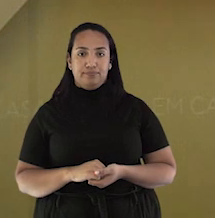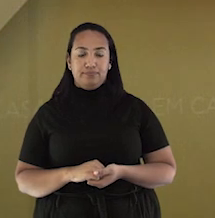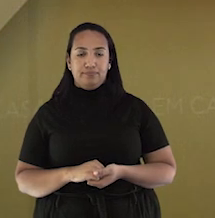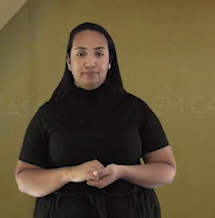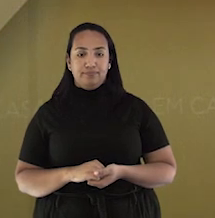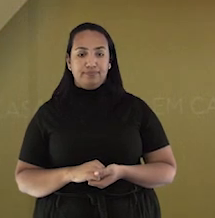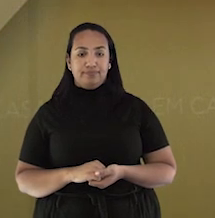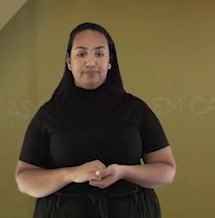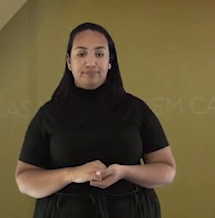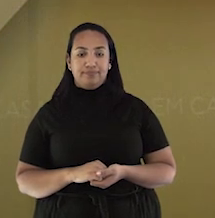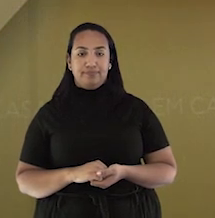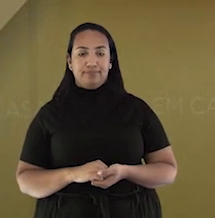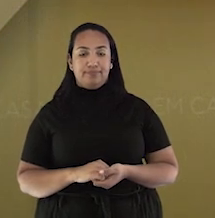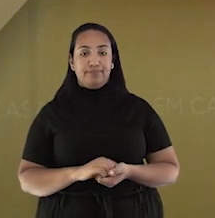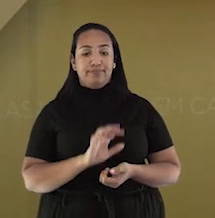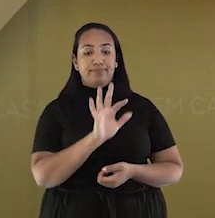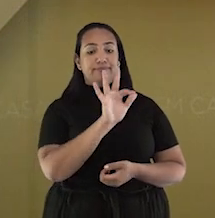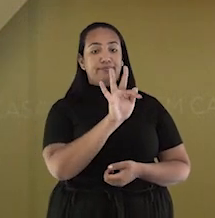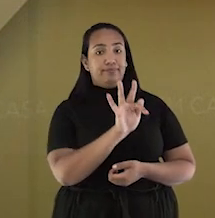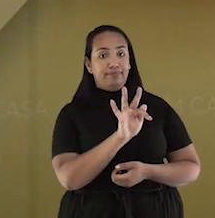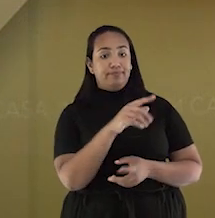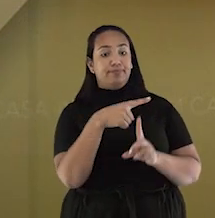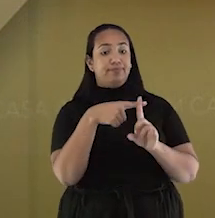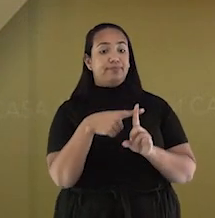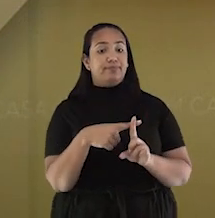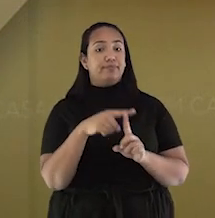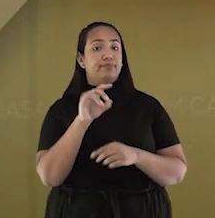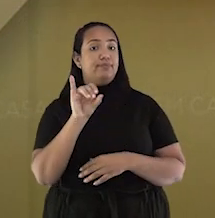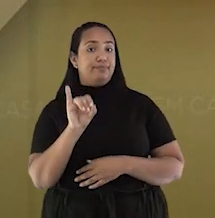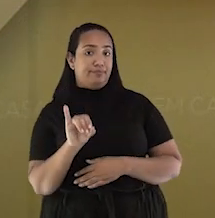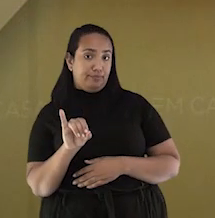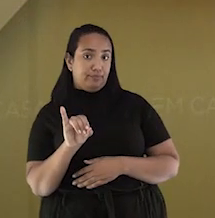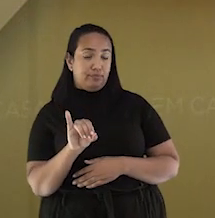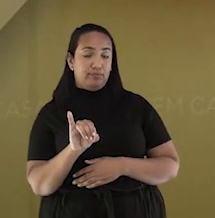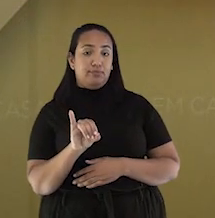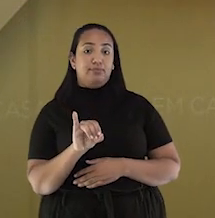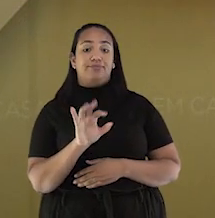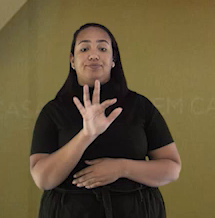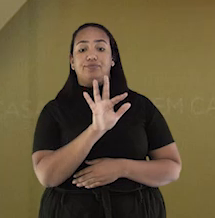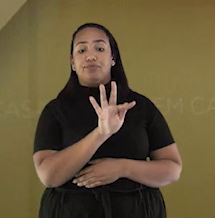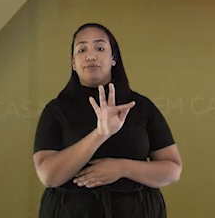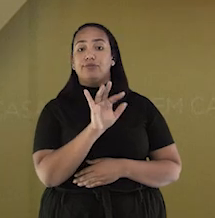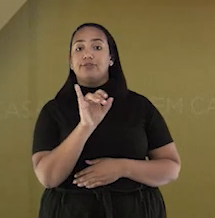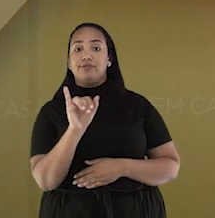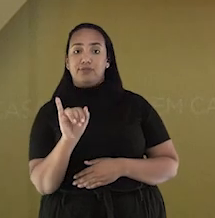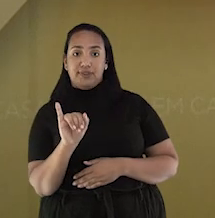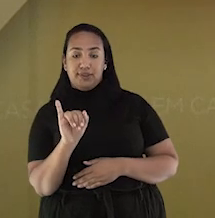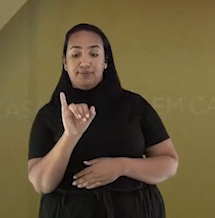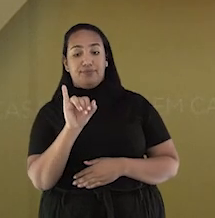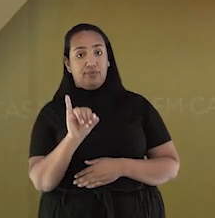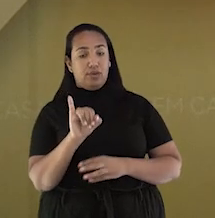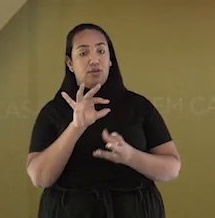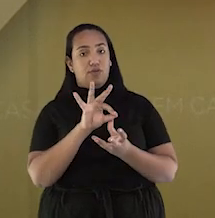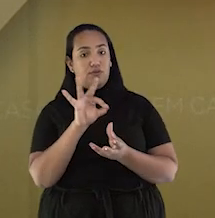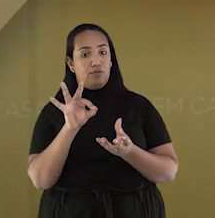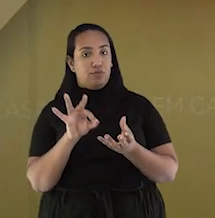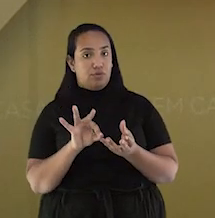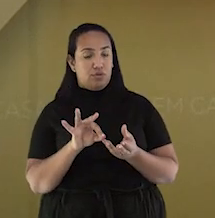Já o F, I, I, que também é a vogal, fica Fí.